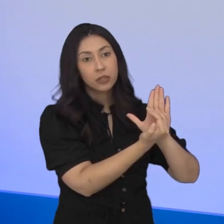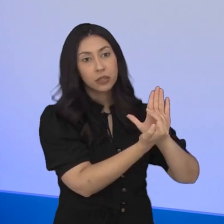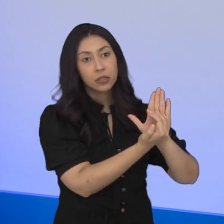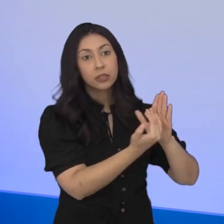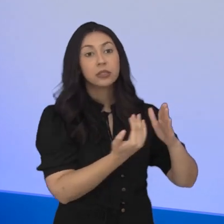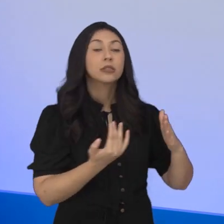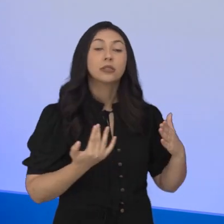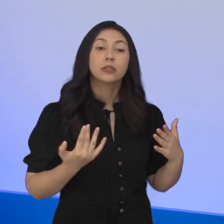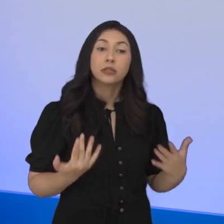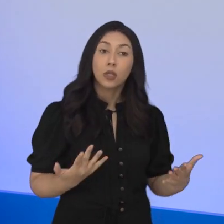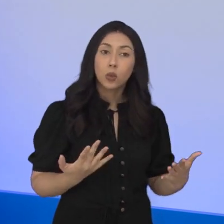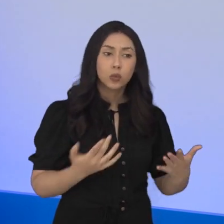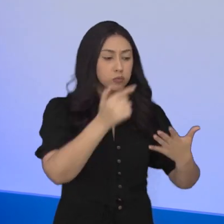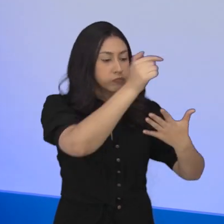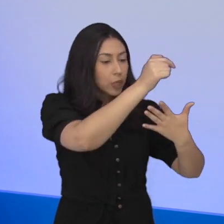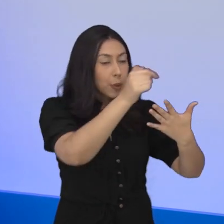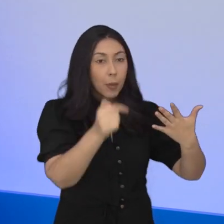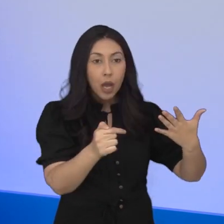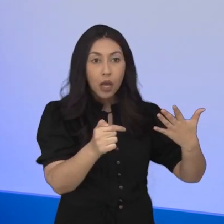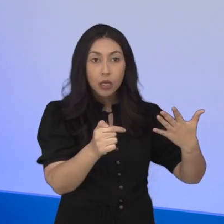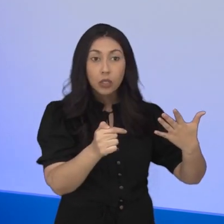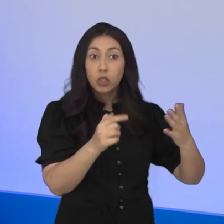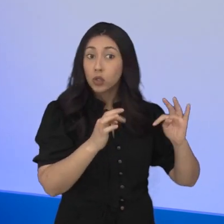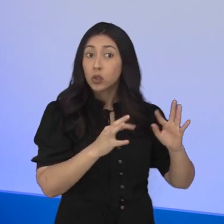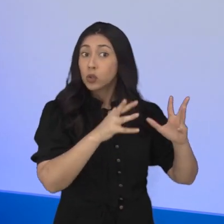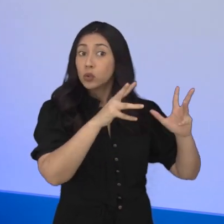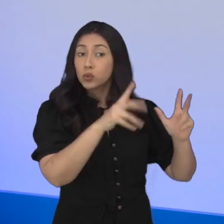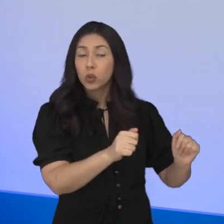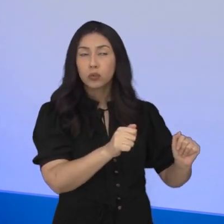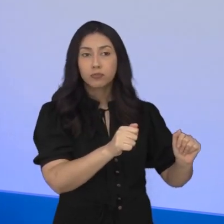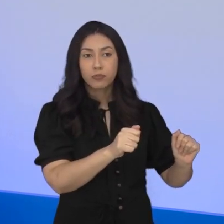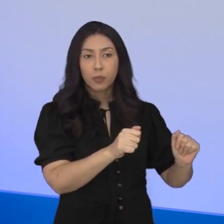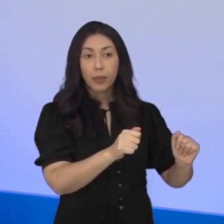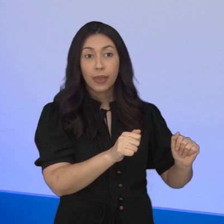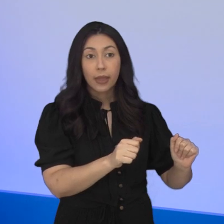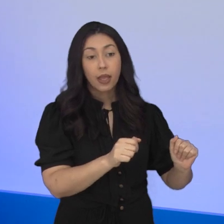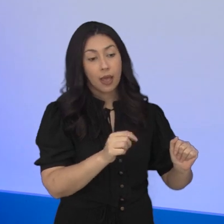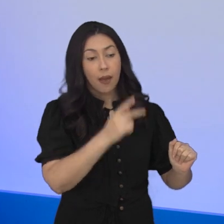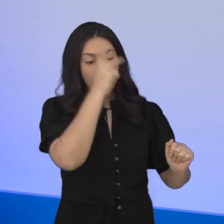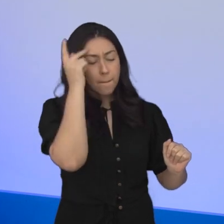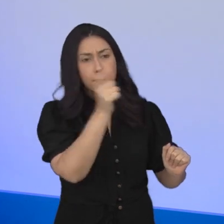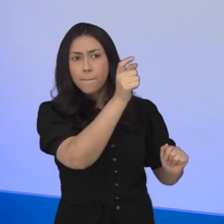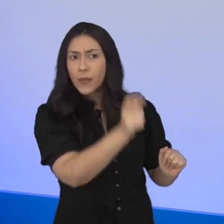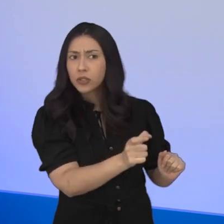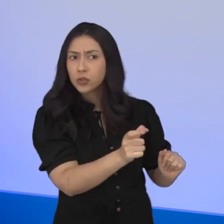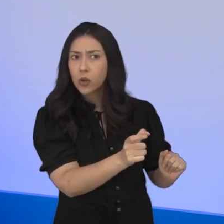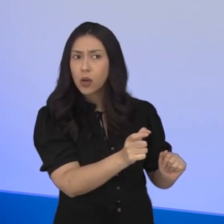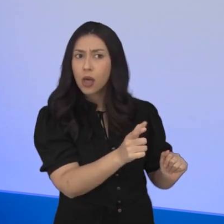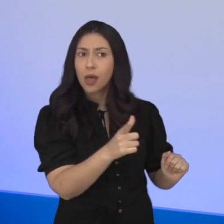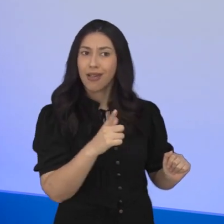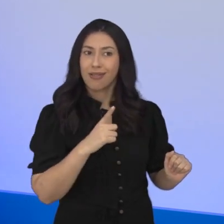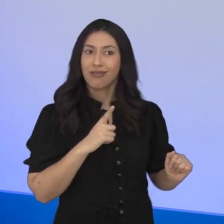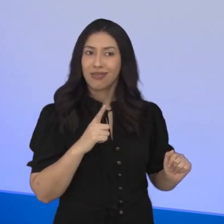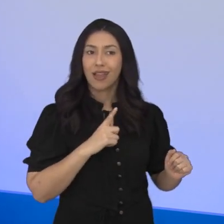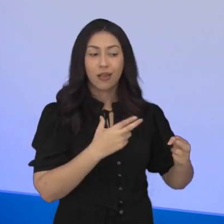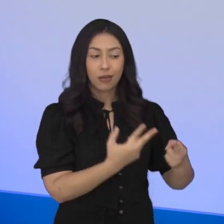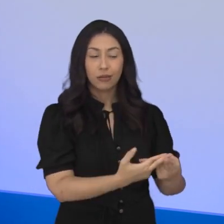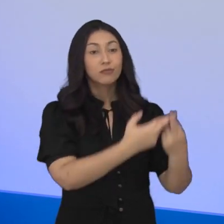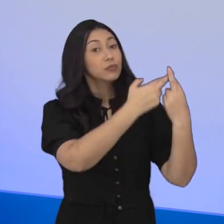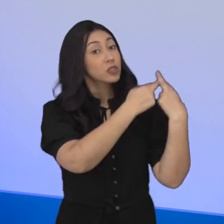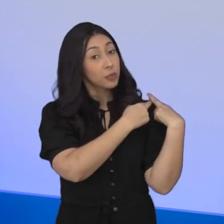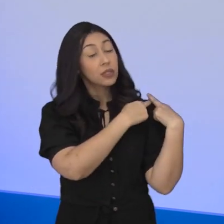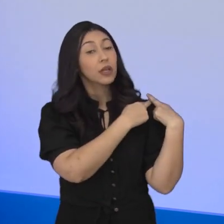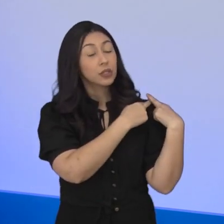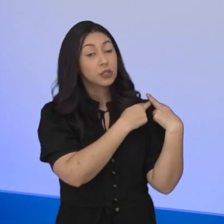E toda obrigação, ela tem, todo poder, ela vem incumbida de um dever.